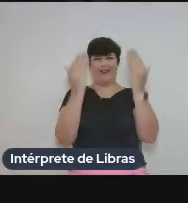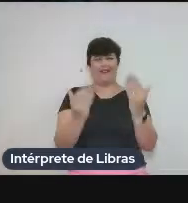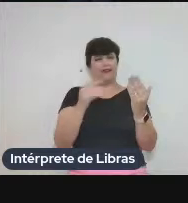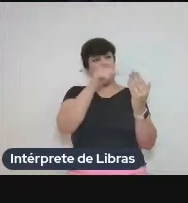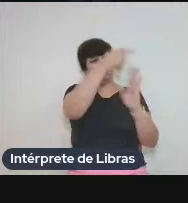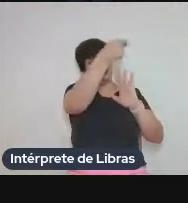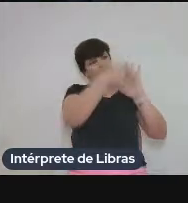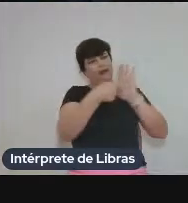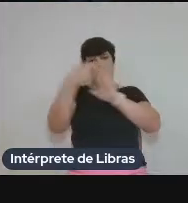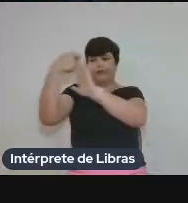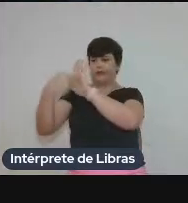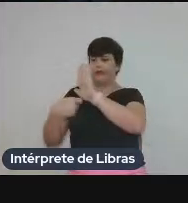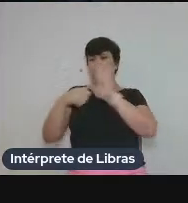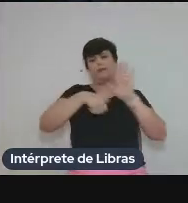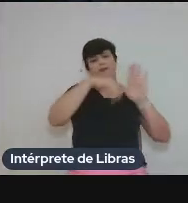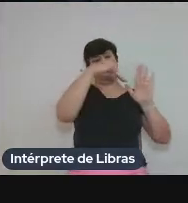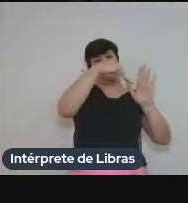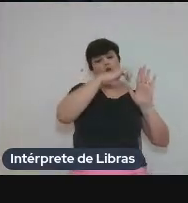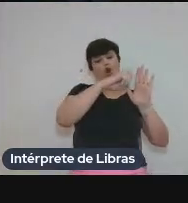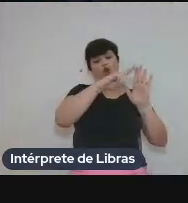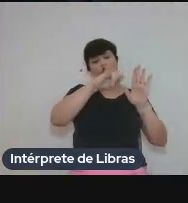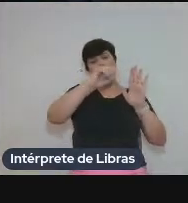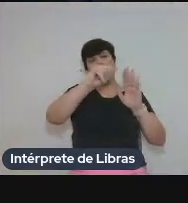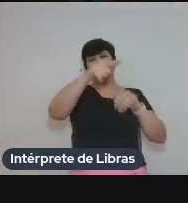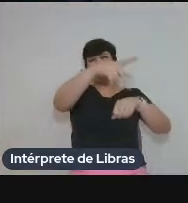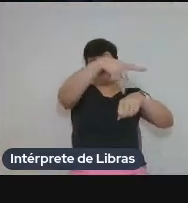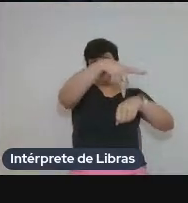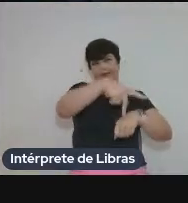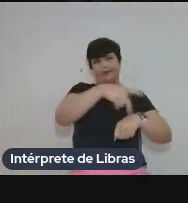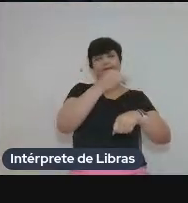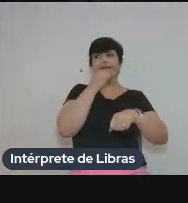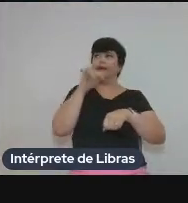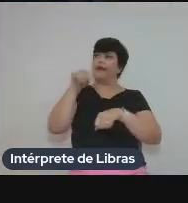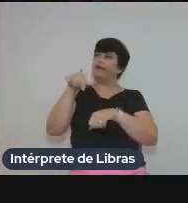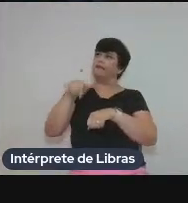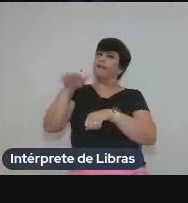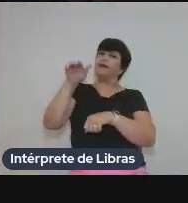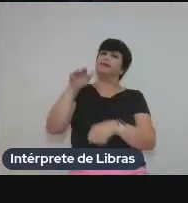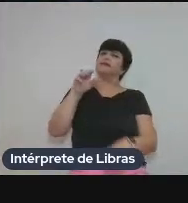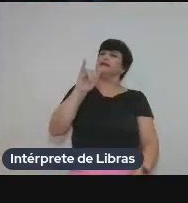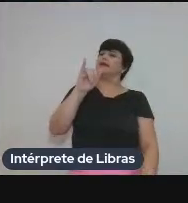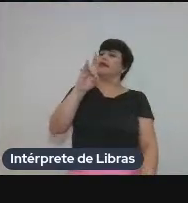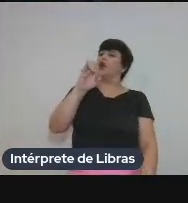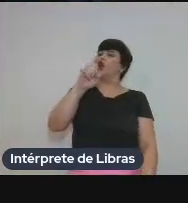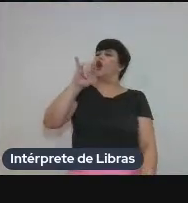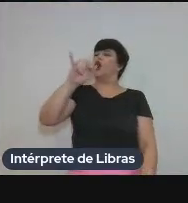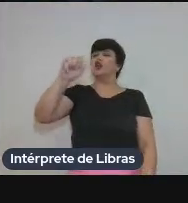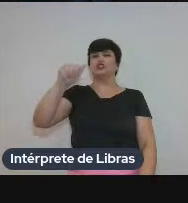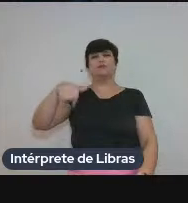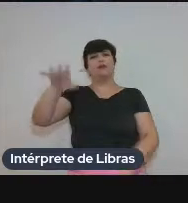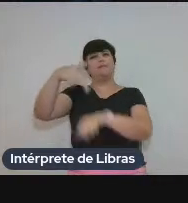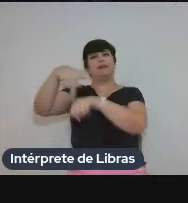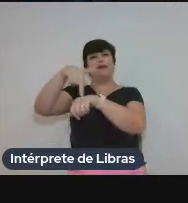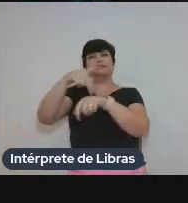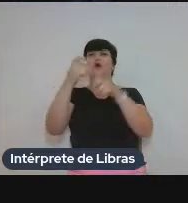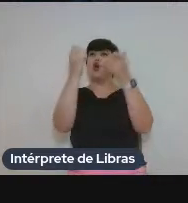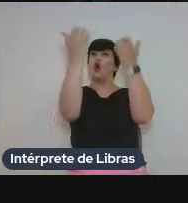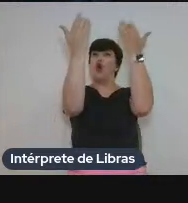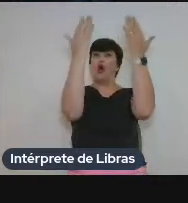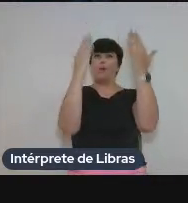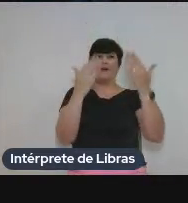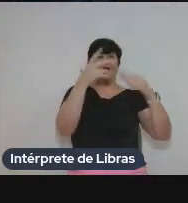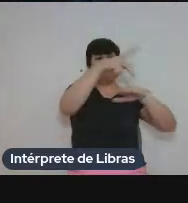texto aqui, ele tem uma visão mais manológica, ele é de só o país. Esse aqui, esse é uma visão mais dialógica, ele é de só o país. Para que a possa justamente comparar esses